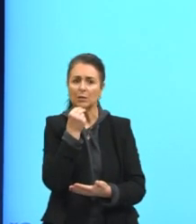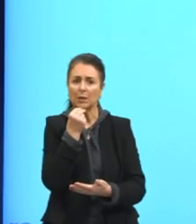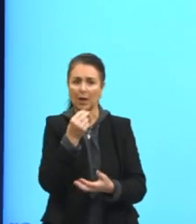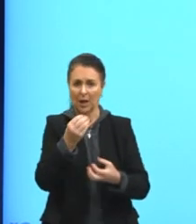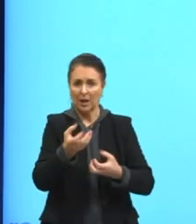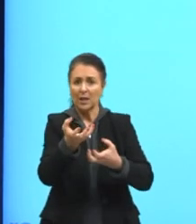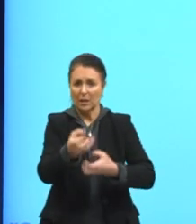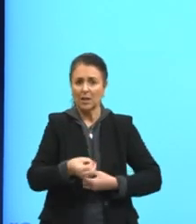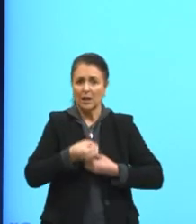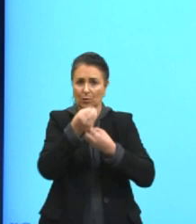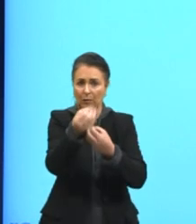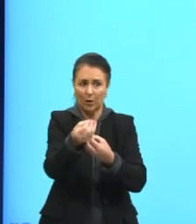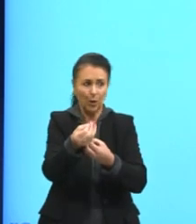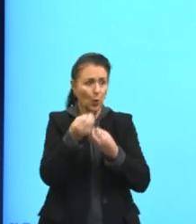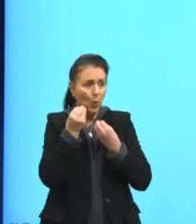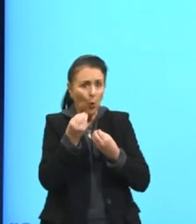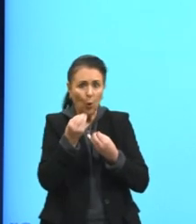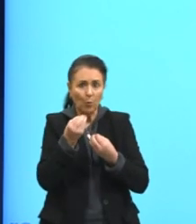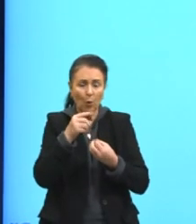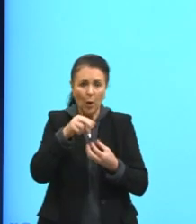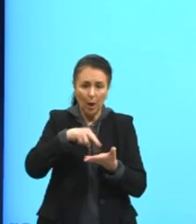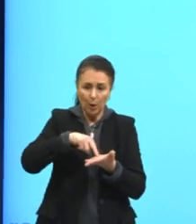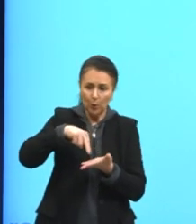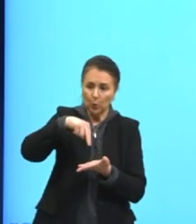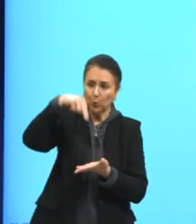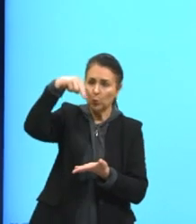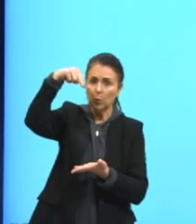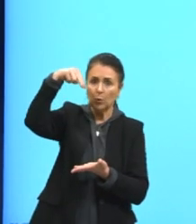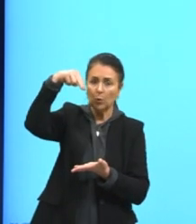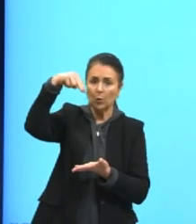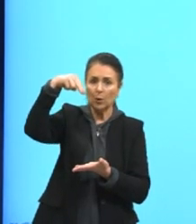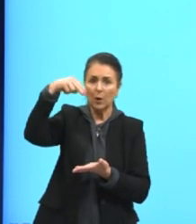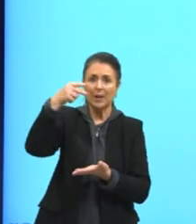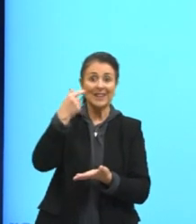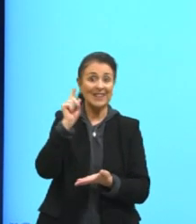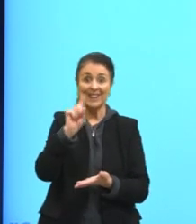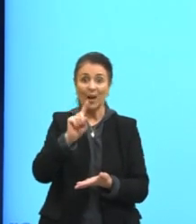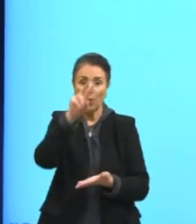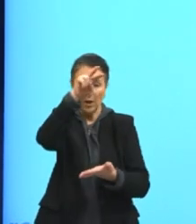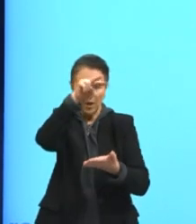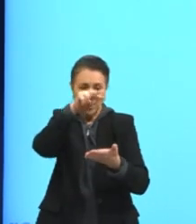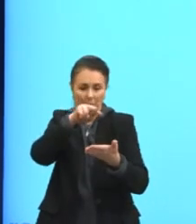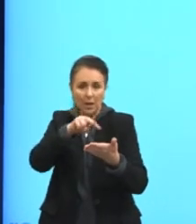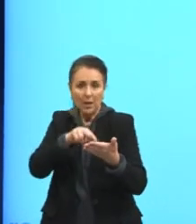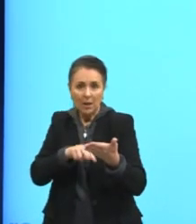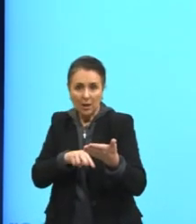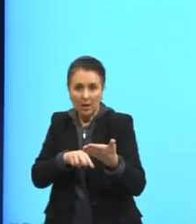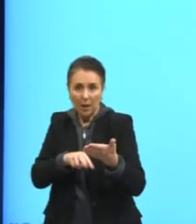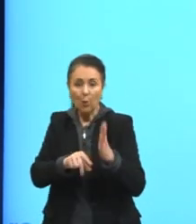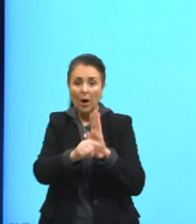ressuscitou desesperada. Porque ele não leu, de fato, o Machado. Ele leu a obra do Machado.